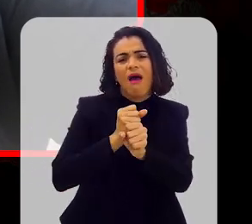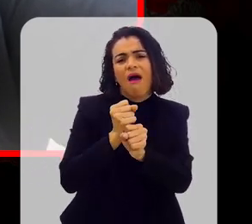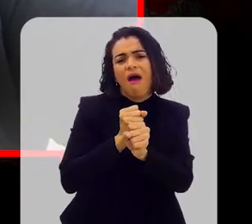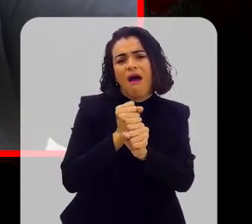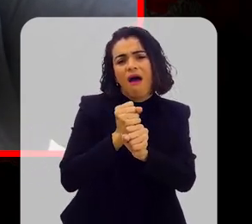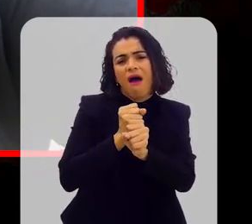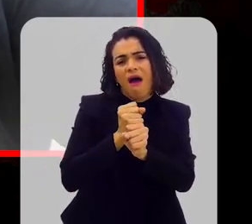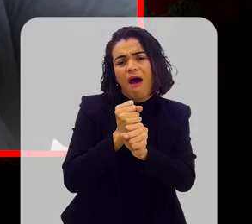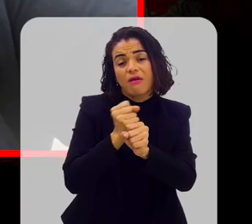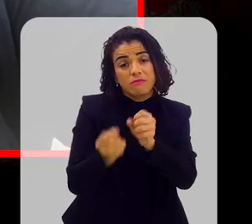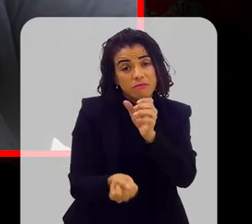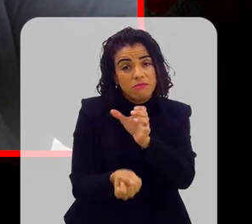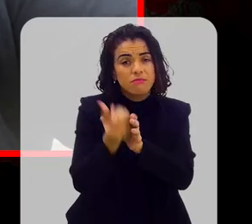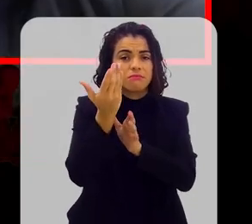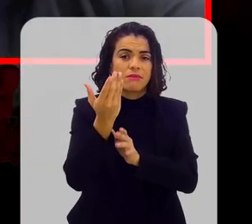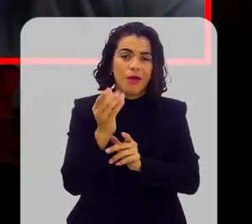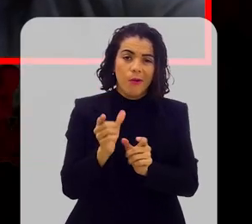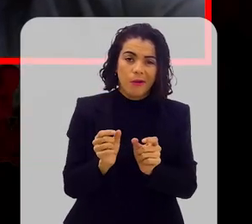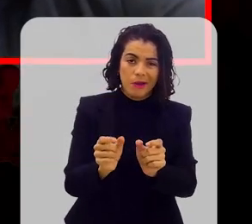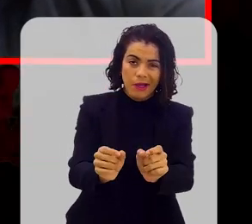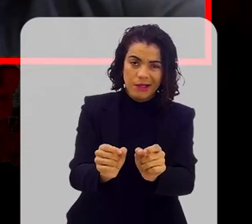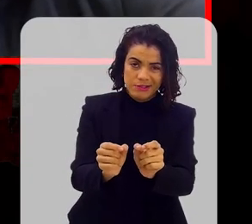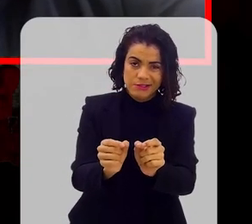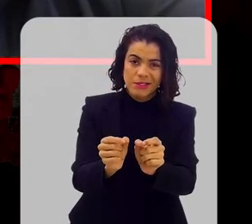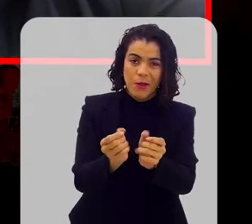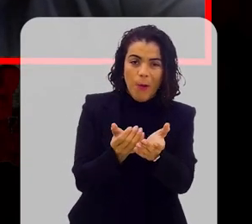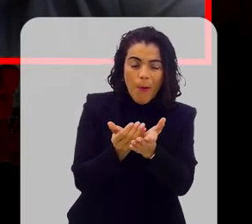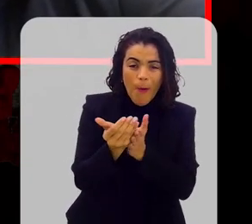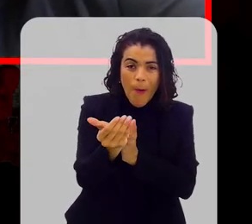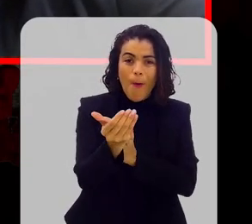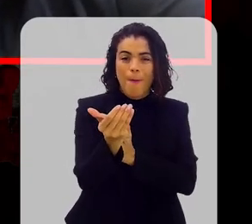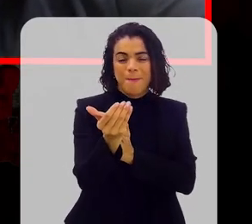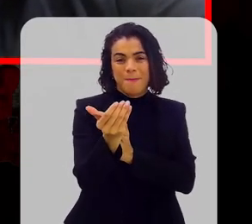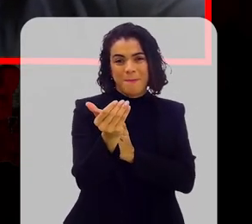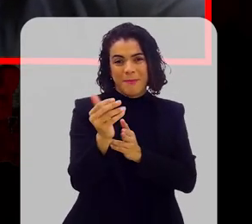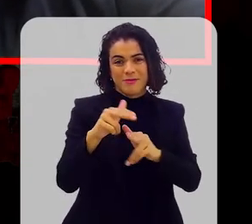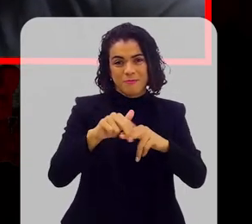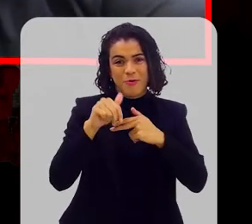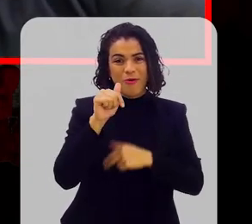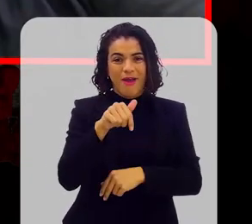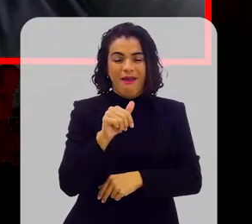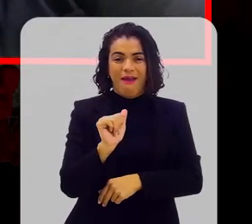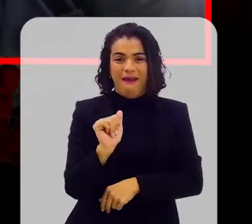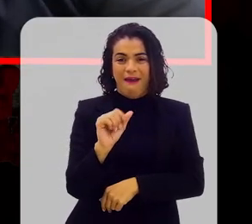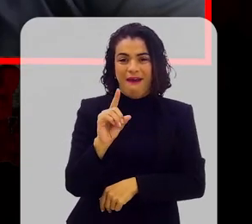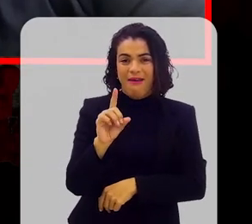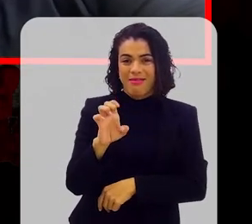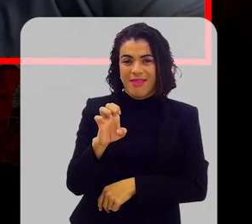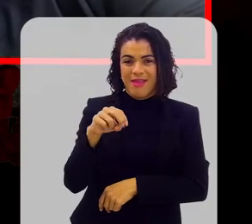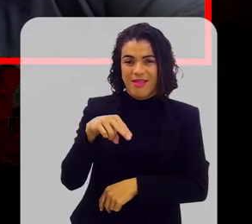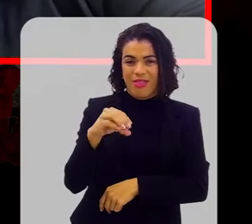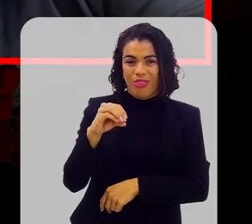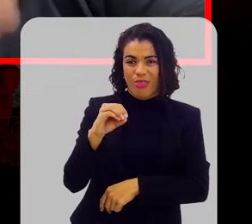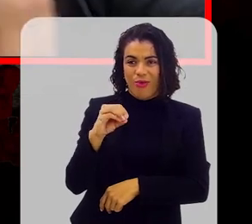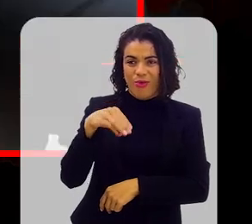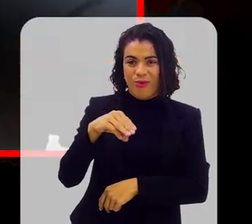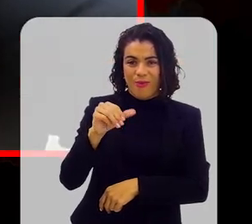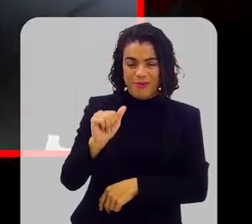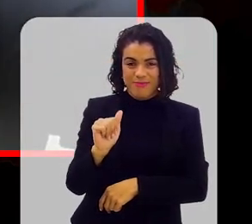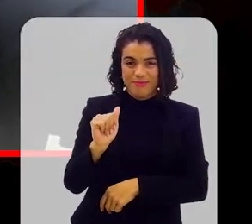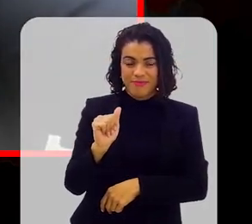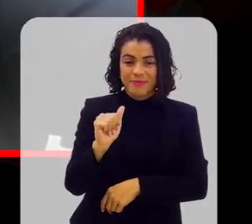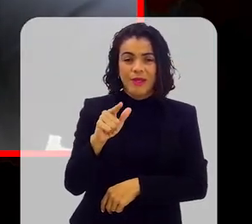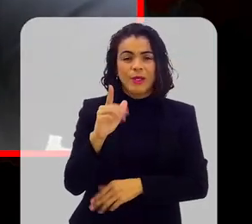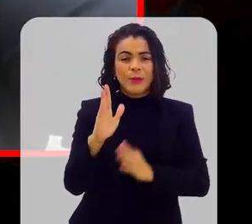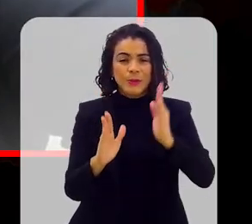evolução ao câncer de intestino. A maioria dos cânceres de intestino aparecem a partir de adenoma. E é interessante que o